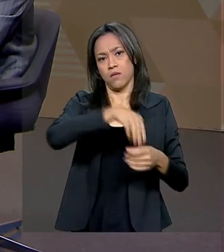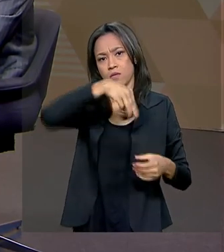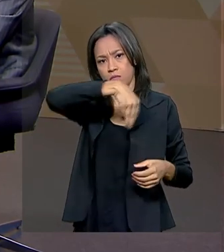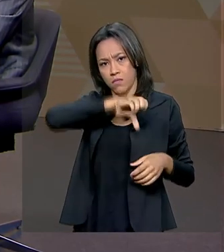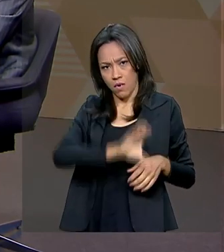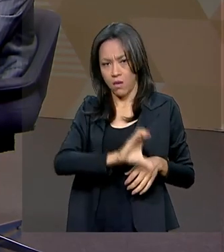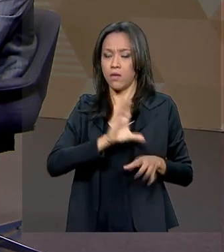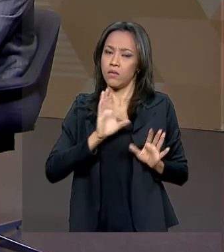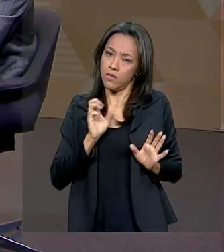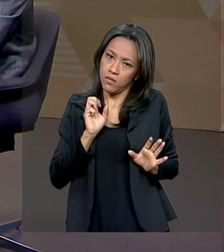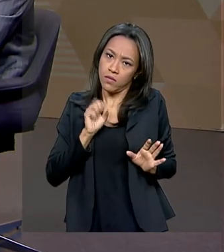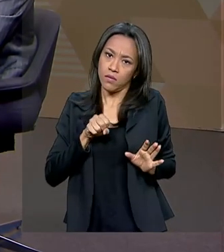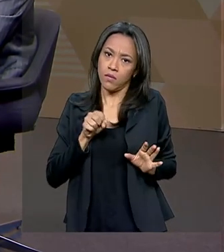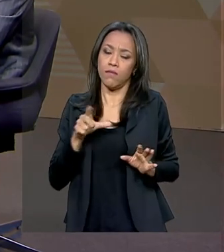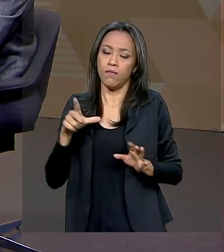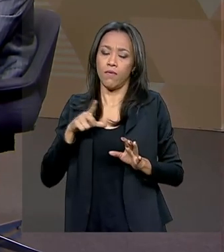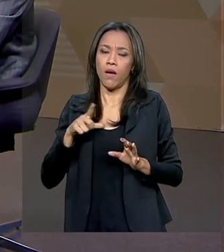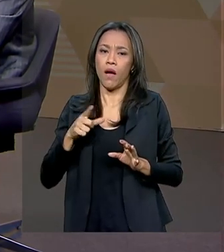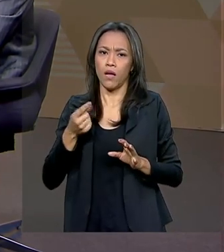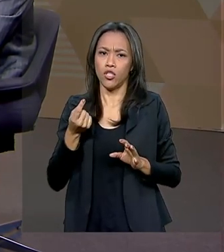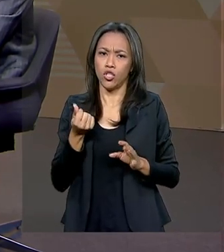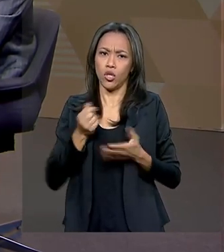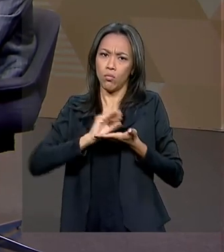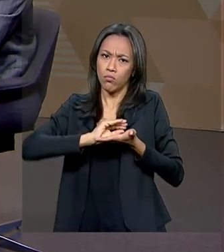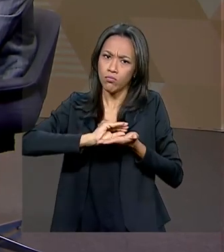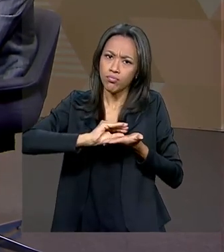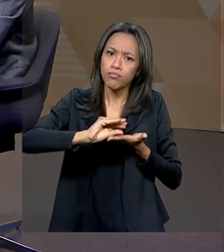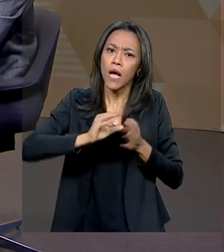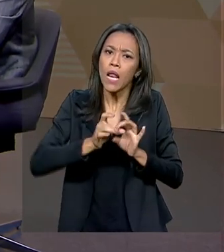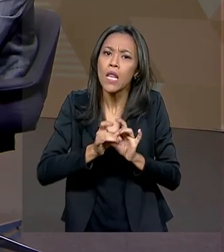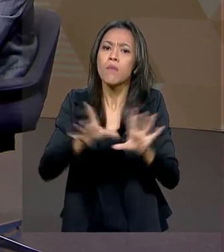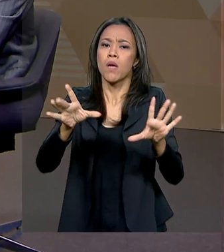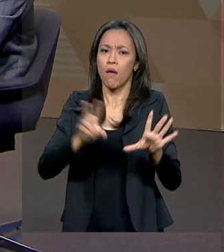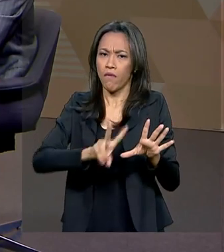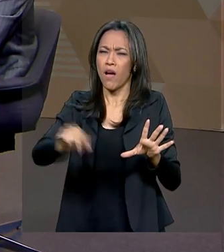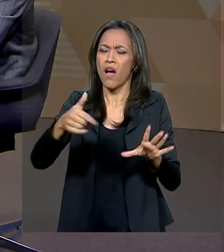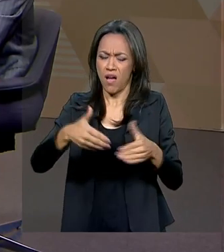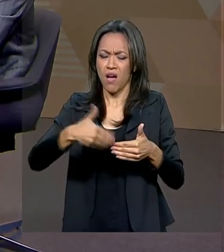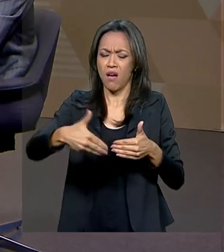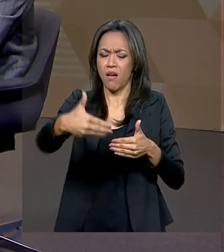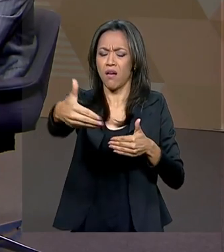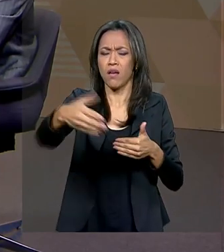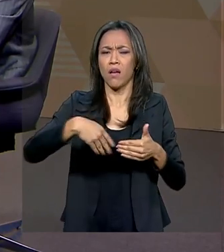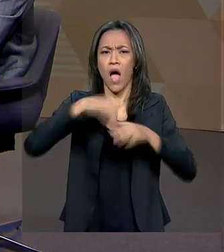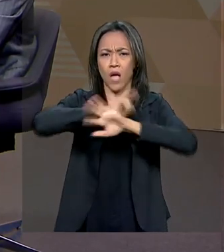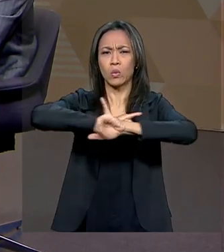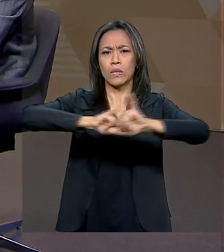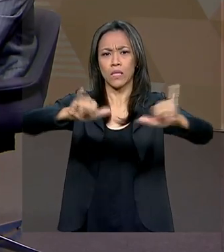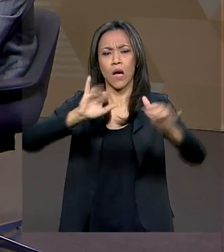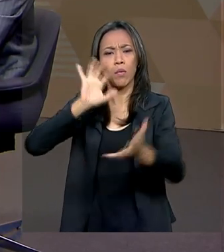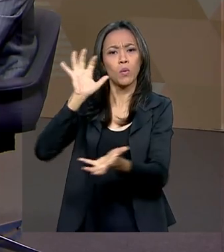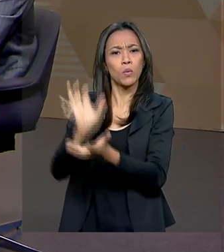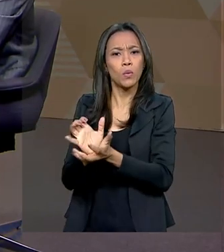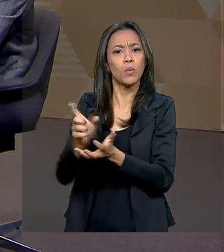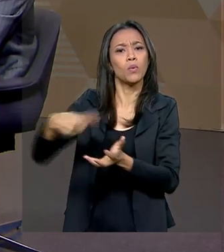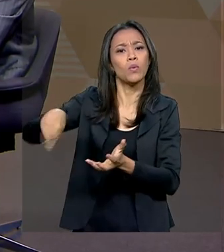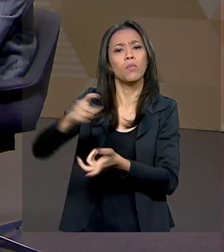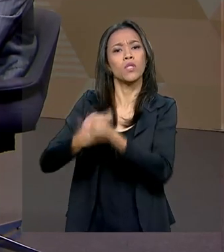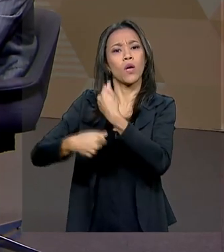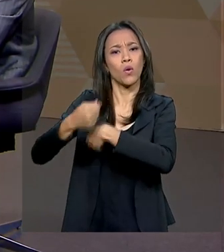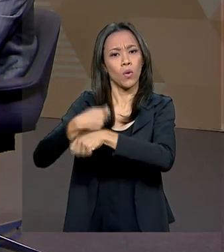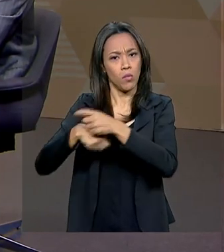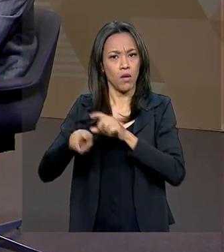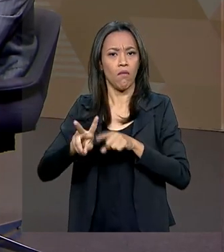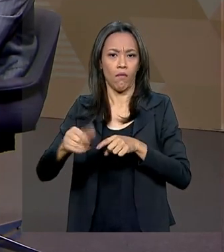está previsto um descontigenciamento maior para acontecer. Eu acho que vai ser anunciado agora, nos próximos dias, pela equipe de economia.